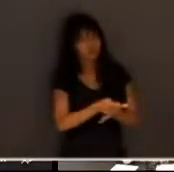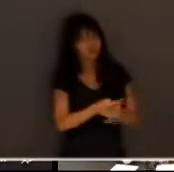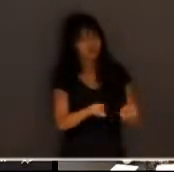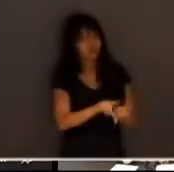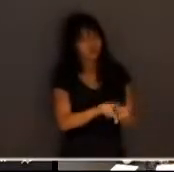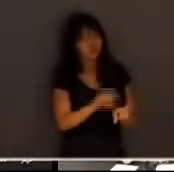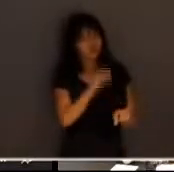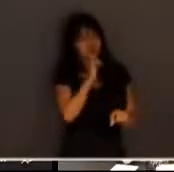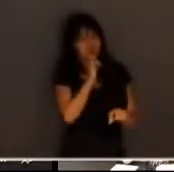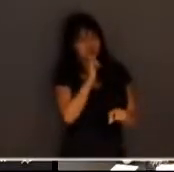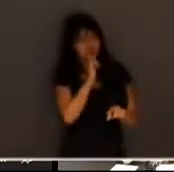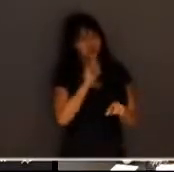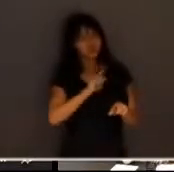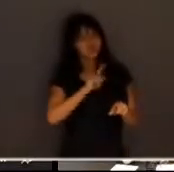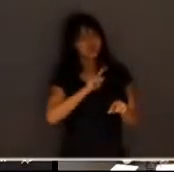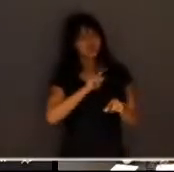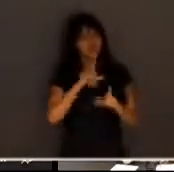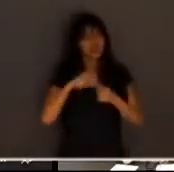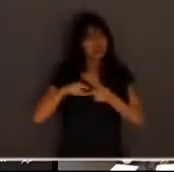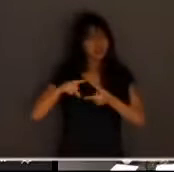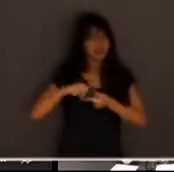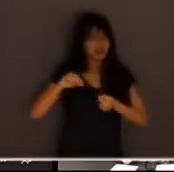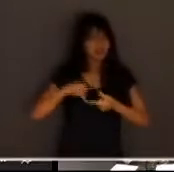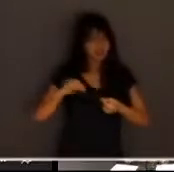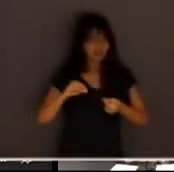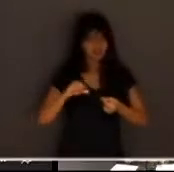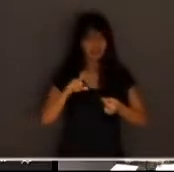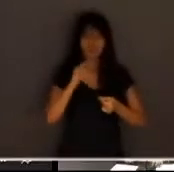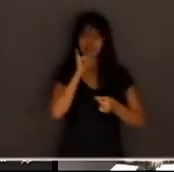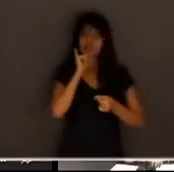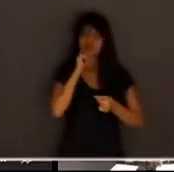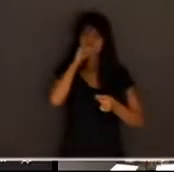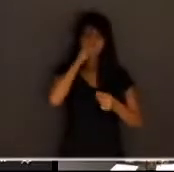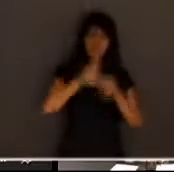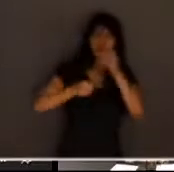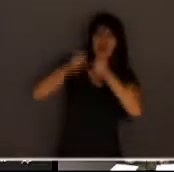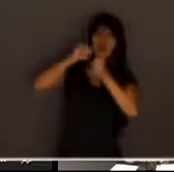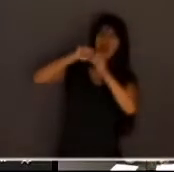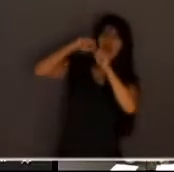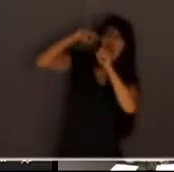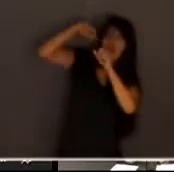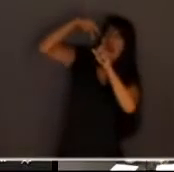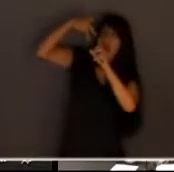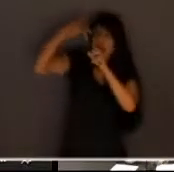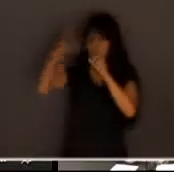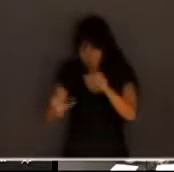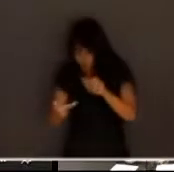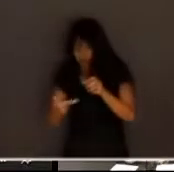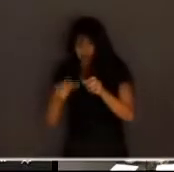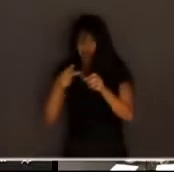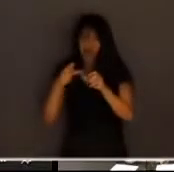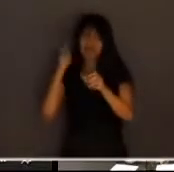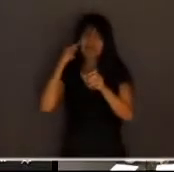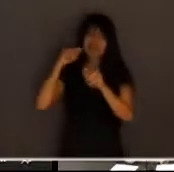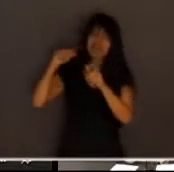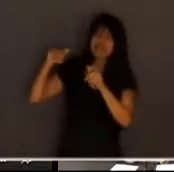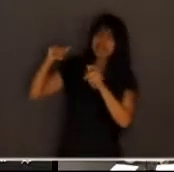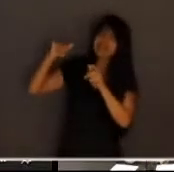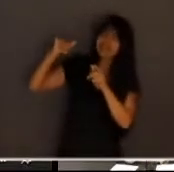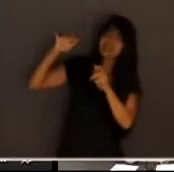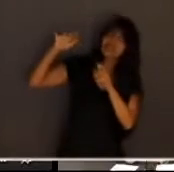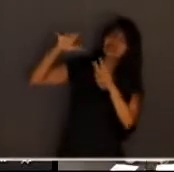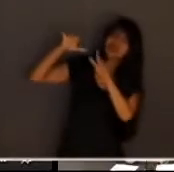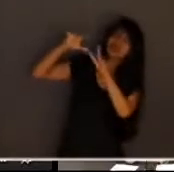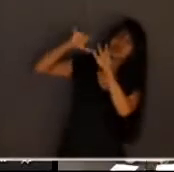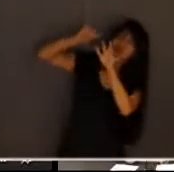um adagio popular chinês que diz que o trapezista morre quando ele pensa que começou a voar é o momento em que